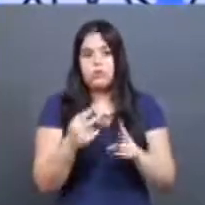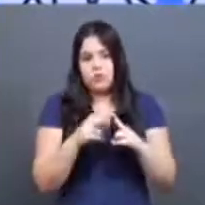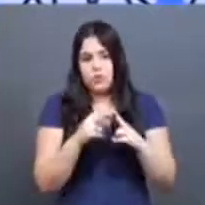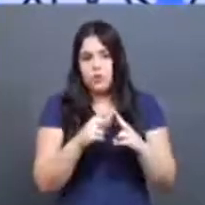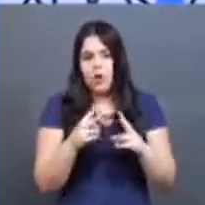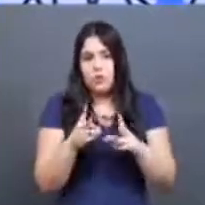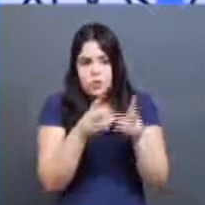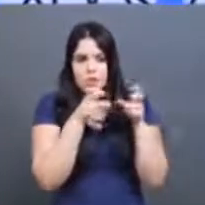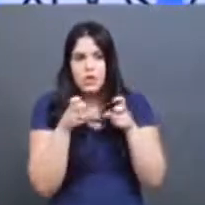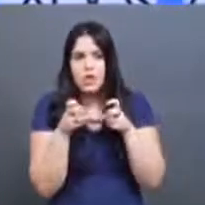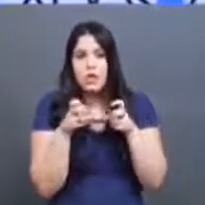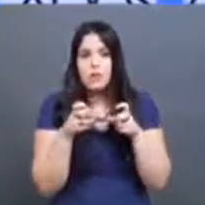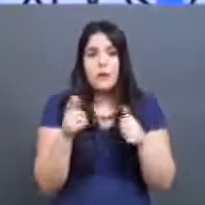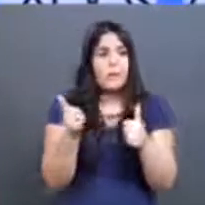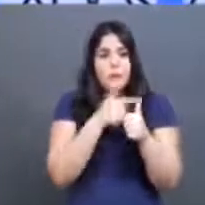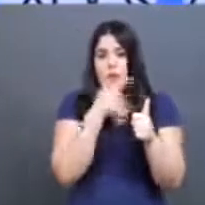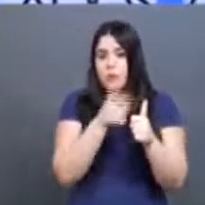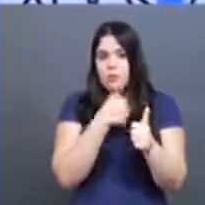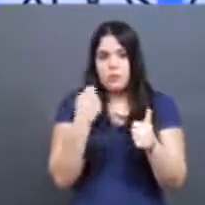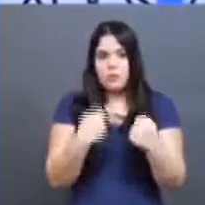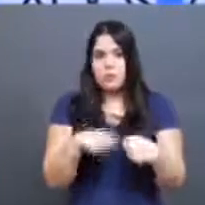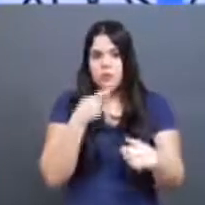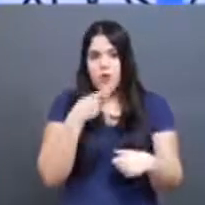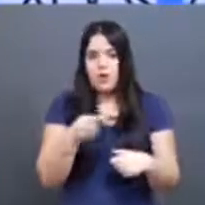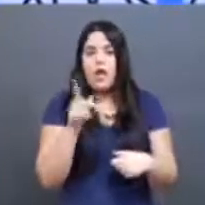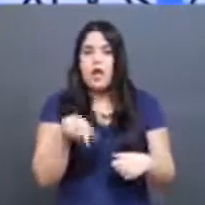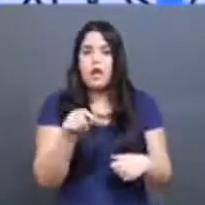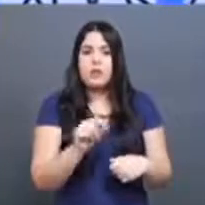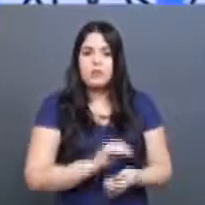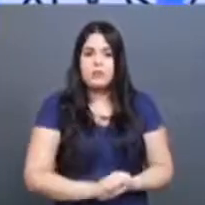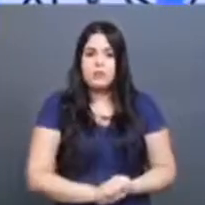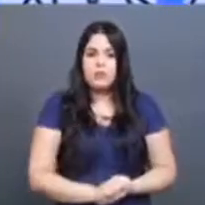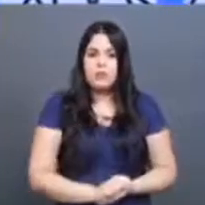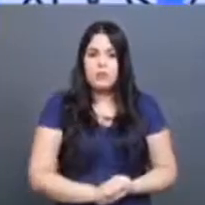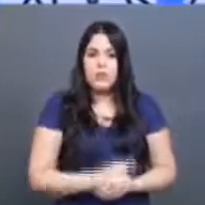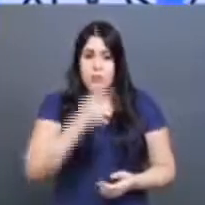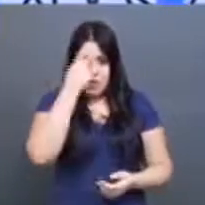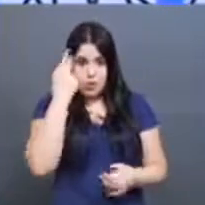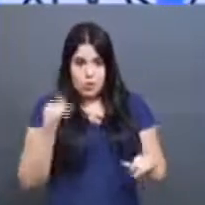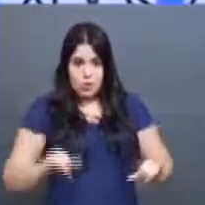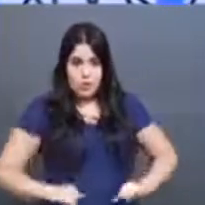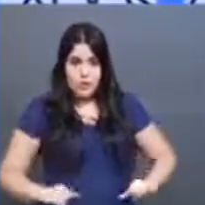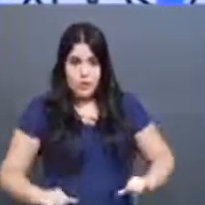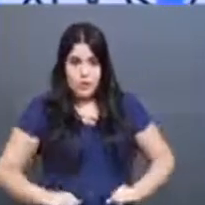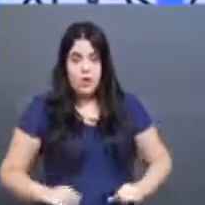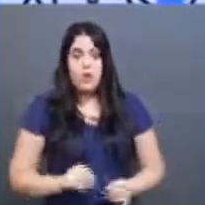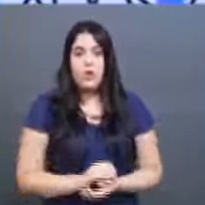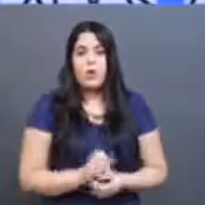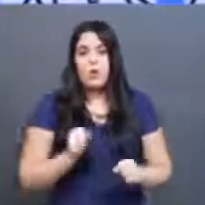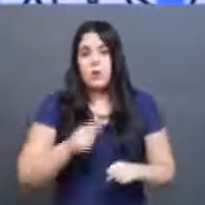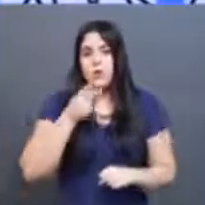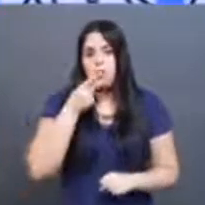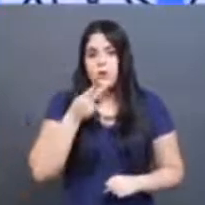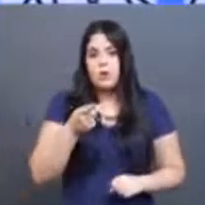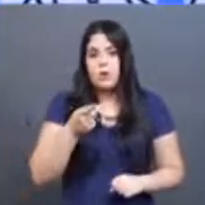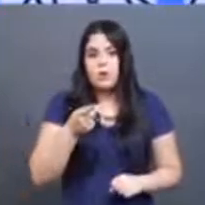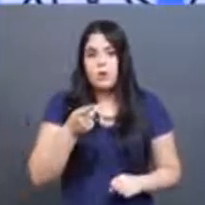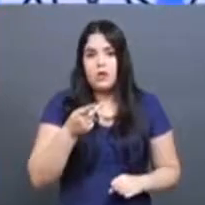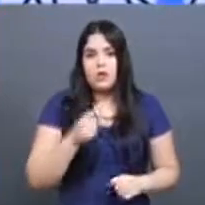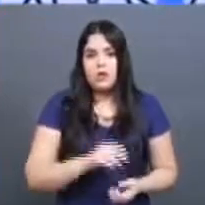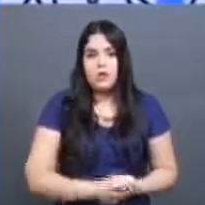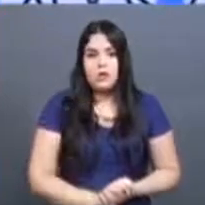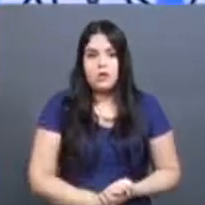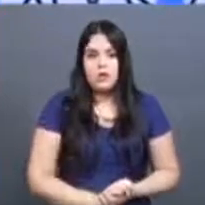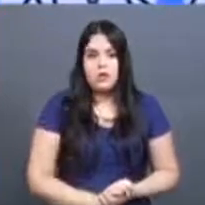postura ou medida é entrar em contato, né? O ofendido, a vítima, ele pode entrar em contato com esses